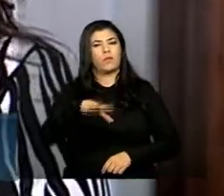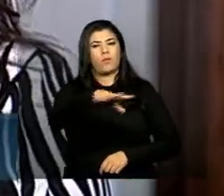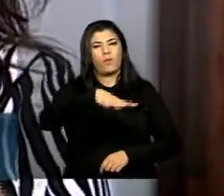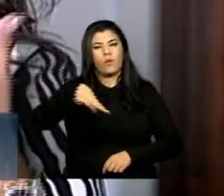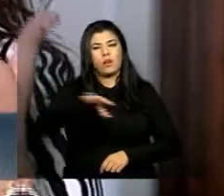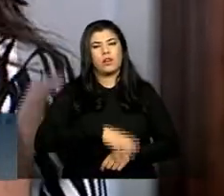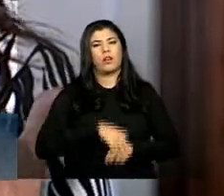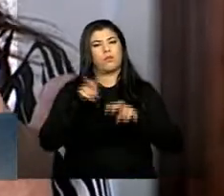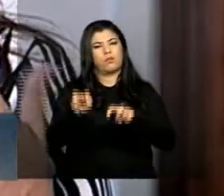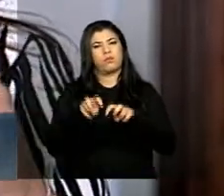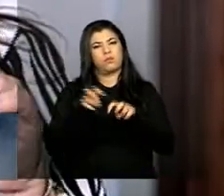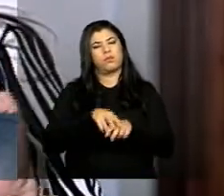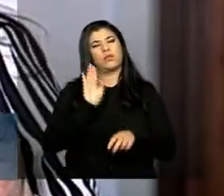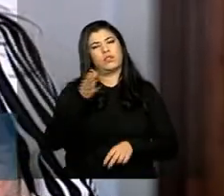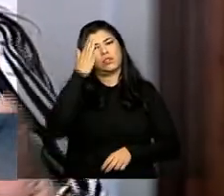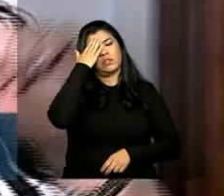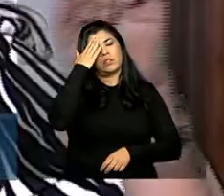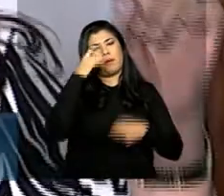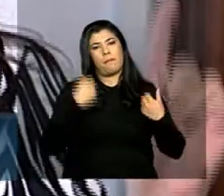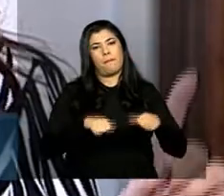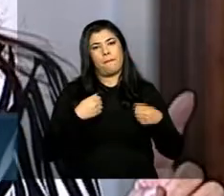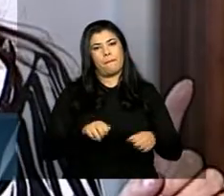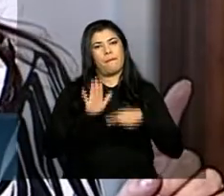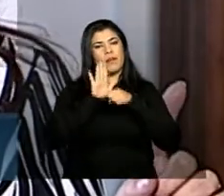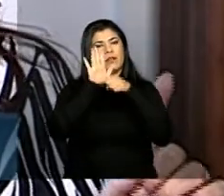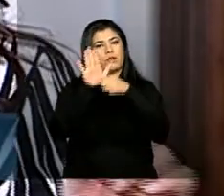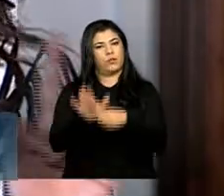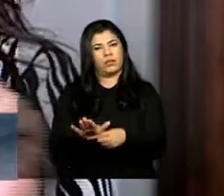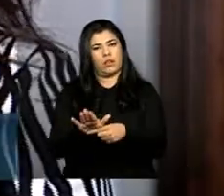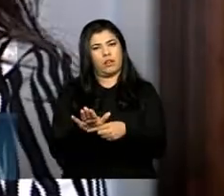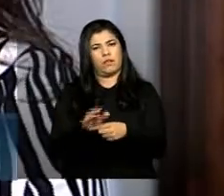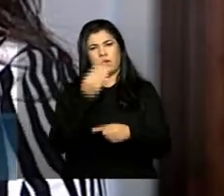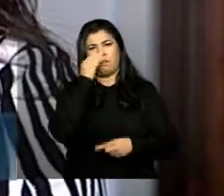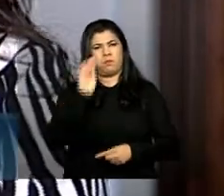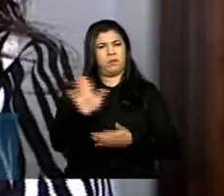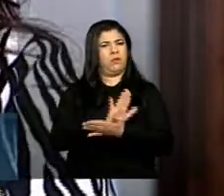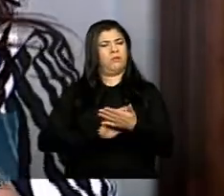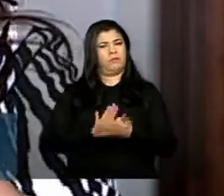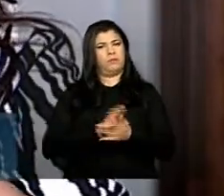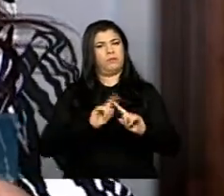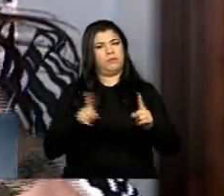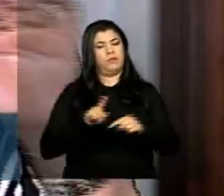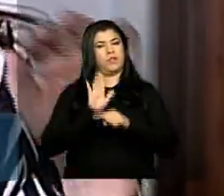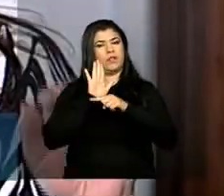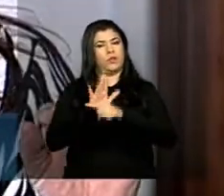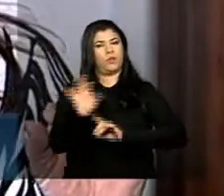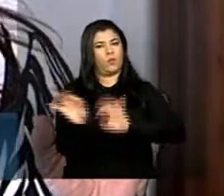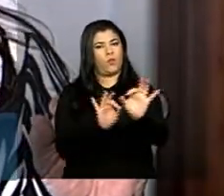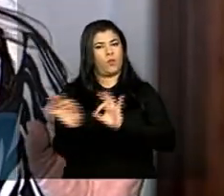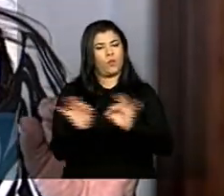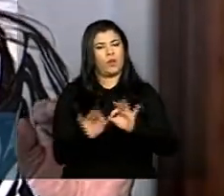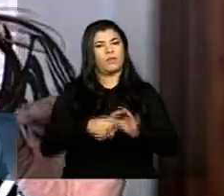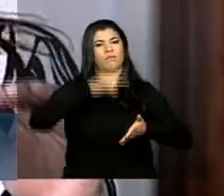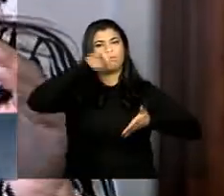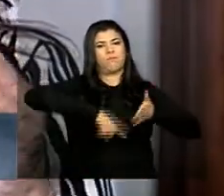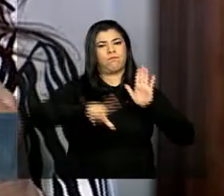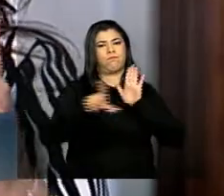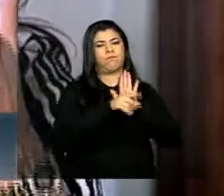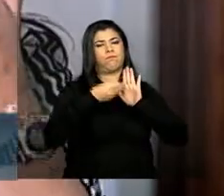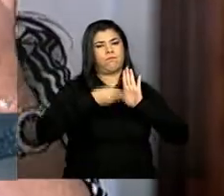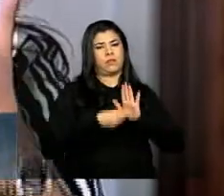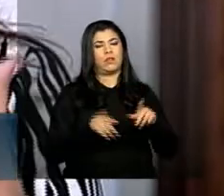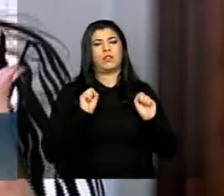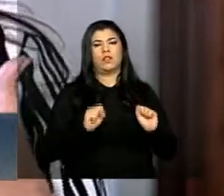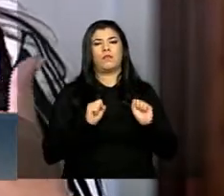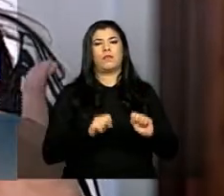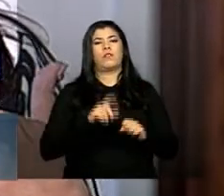temos que facilitar facilitar não é descuidar nós temos que facilitar e desmanchar a burocracia e fazer